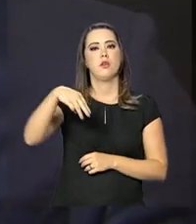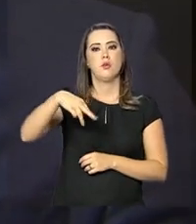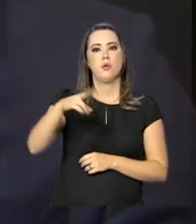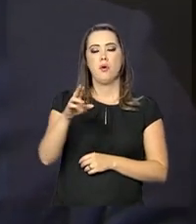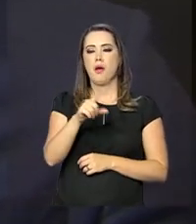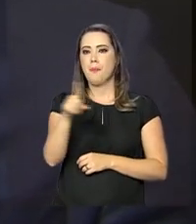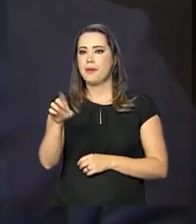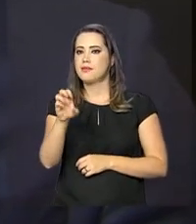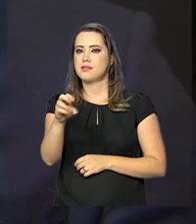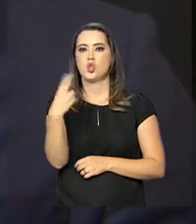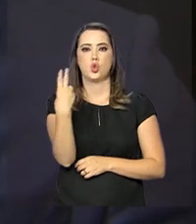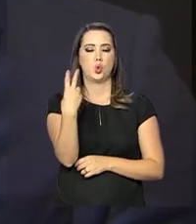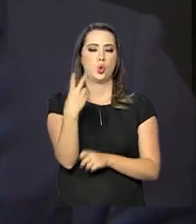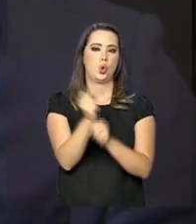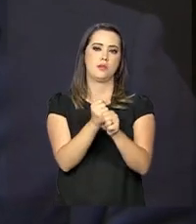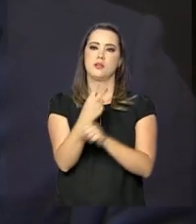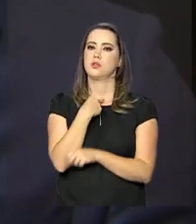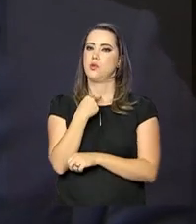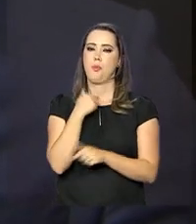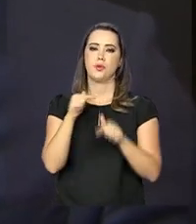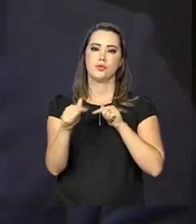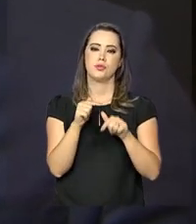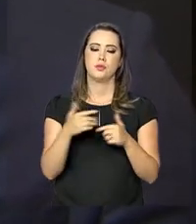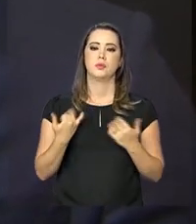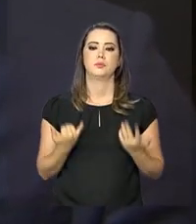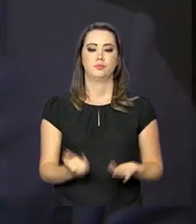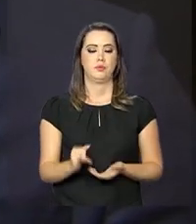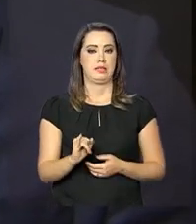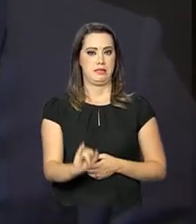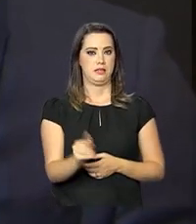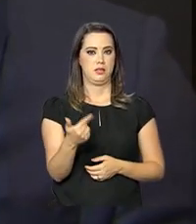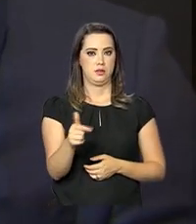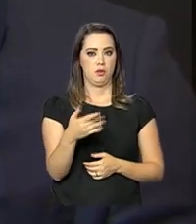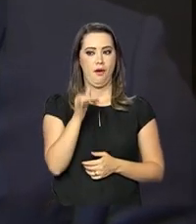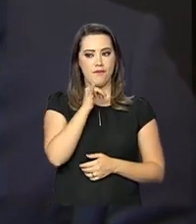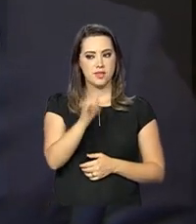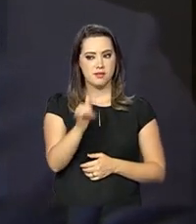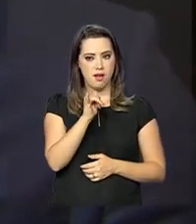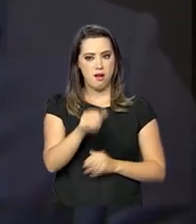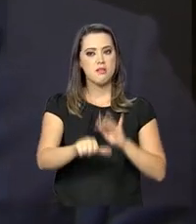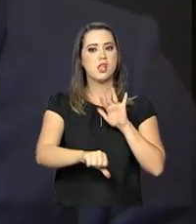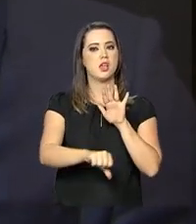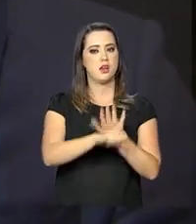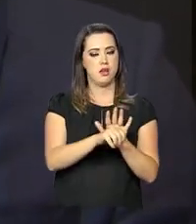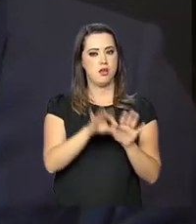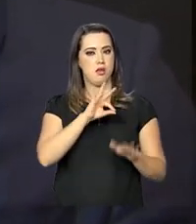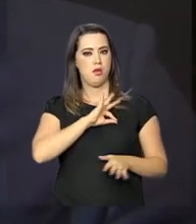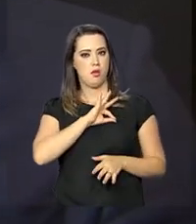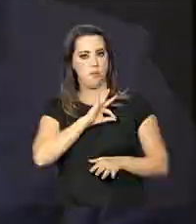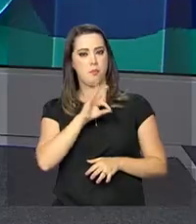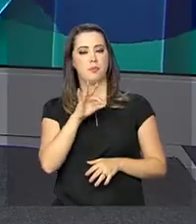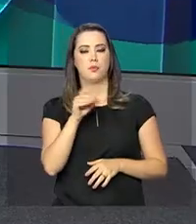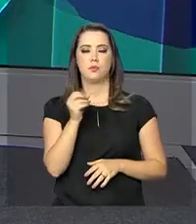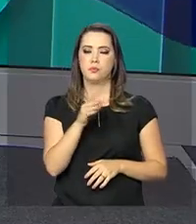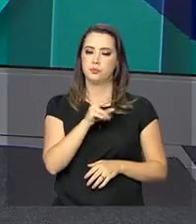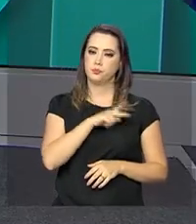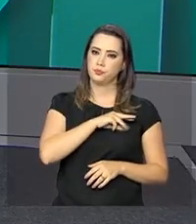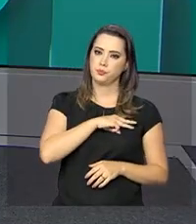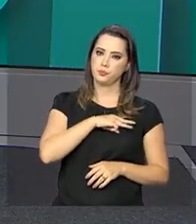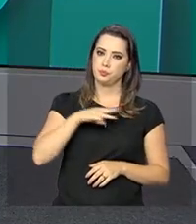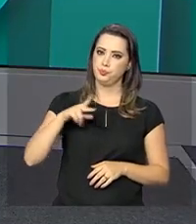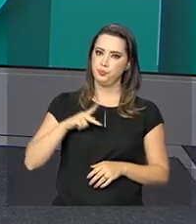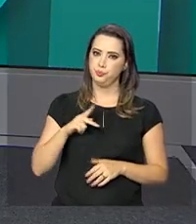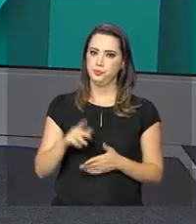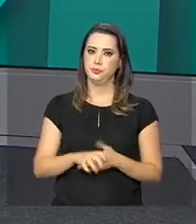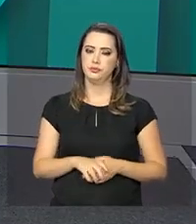sem trabalhar com a Conab. E na ocorrência de desvio, é encaminhada a notícia crime para a Polícia Federal e ao Ministério Público. E